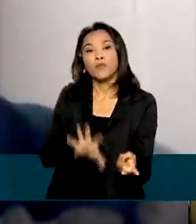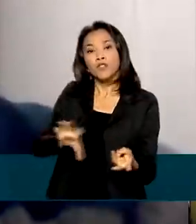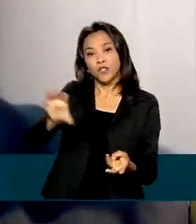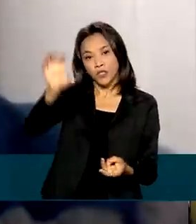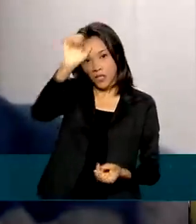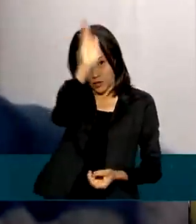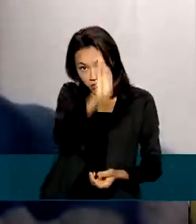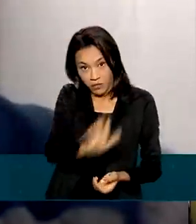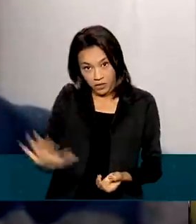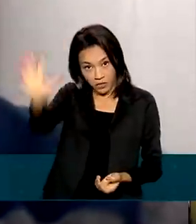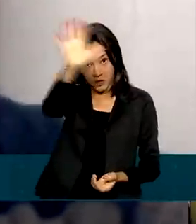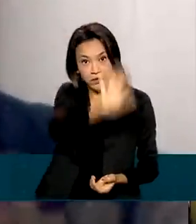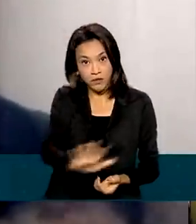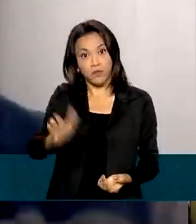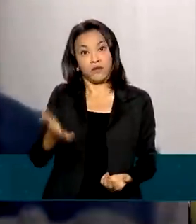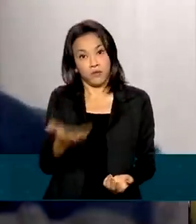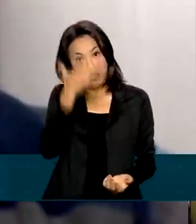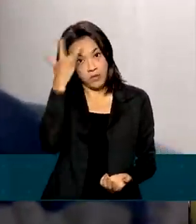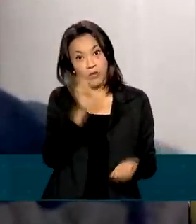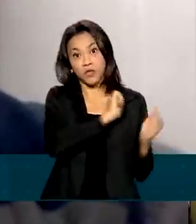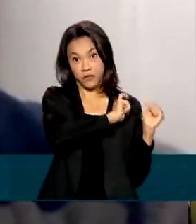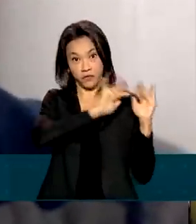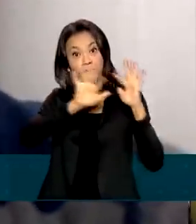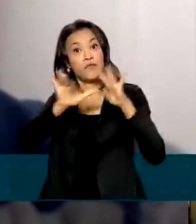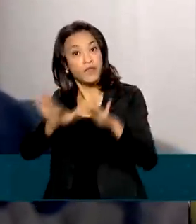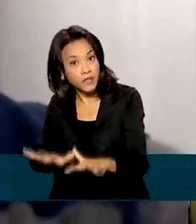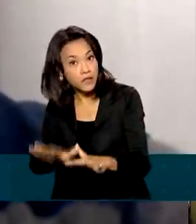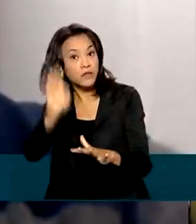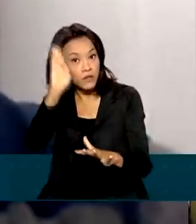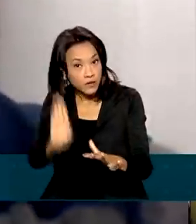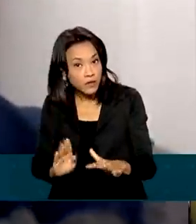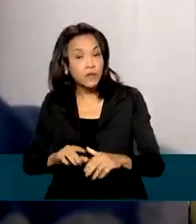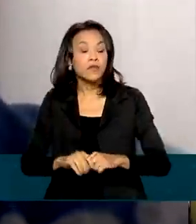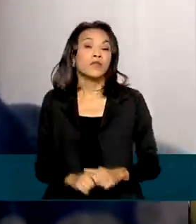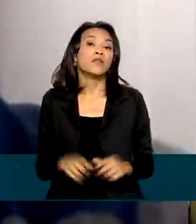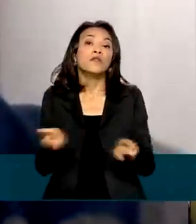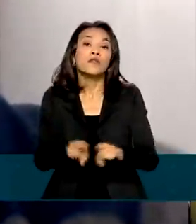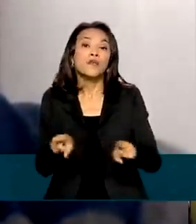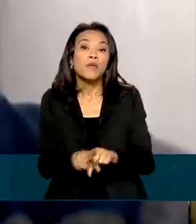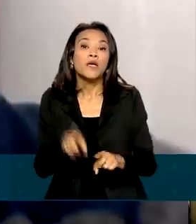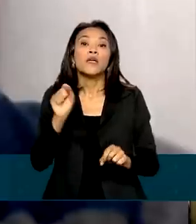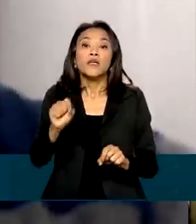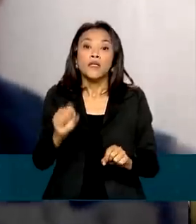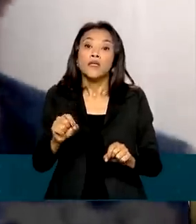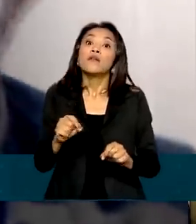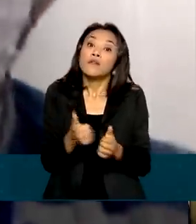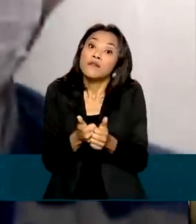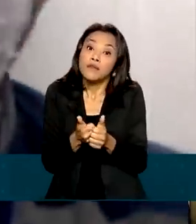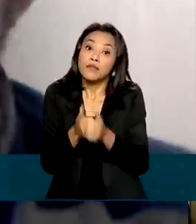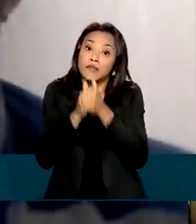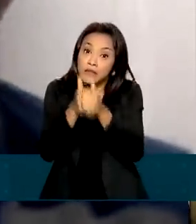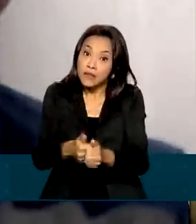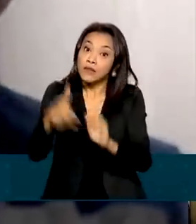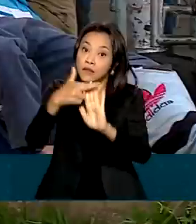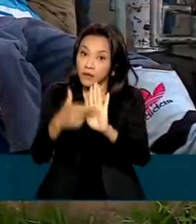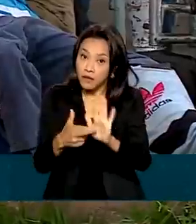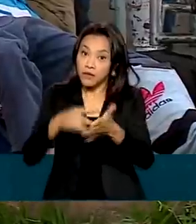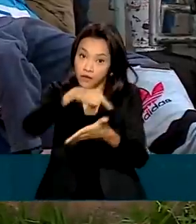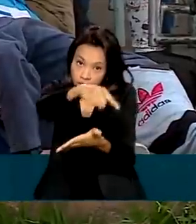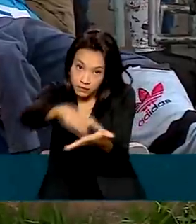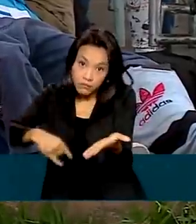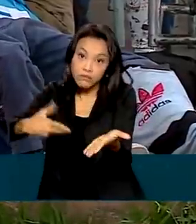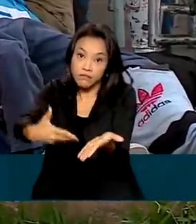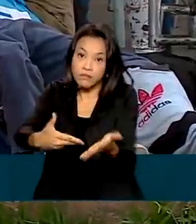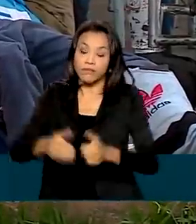bem vista para as pessoas virem e até também a questão da regularização migratória, que eu acho que é um pouco mais simples. A